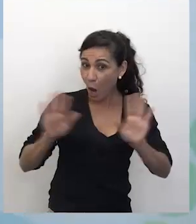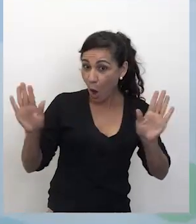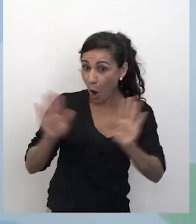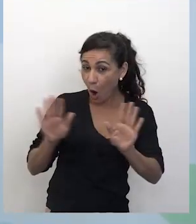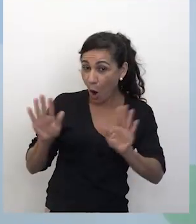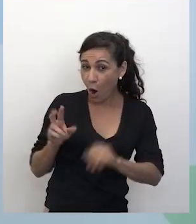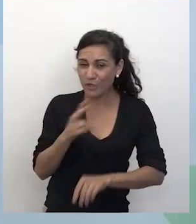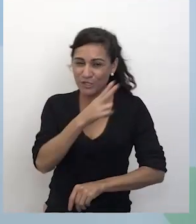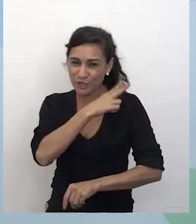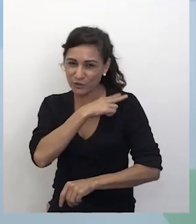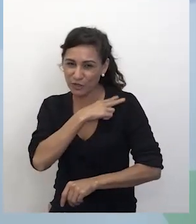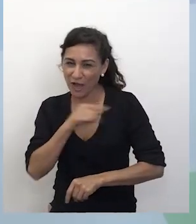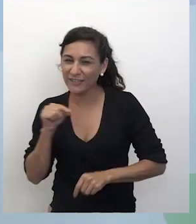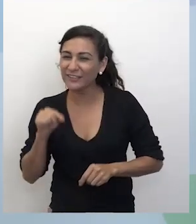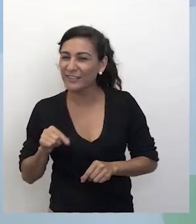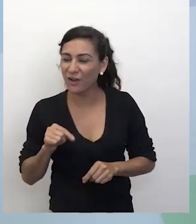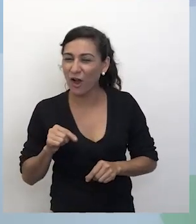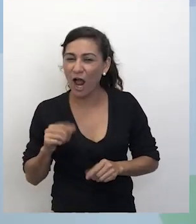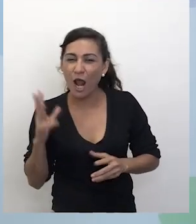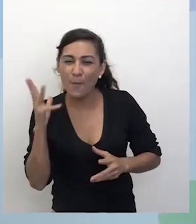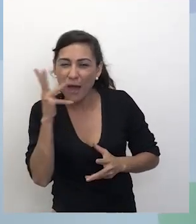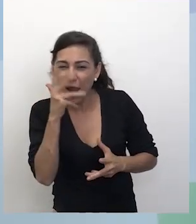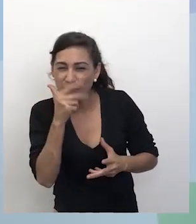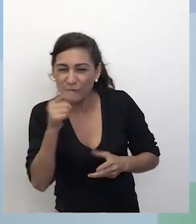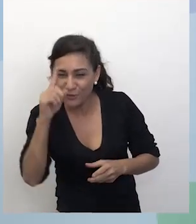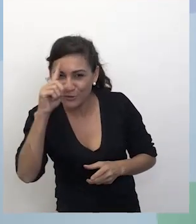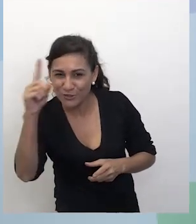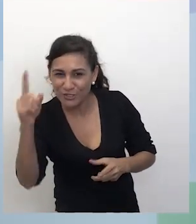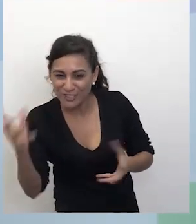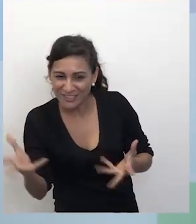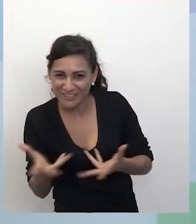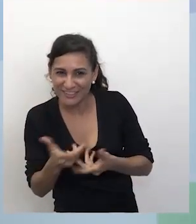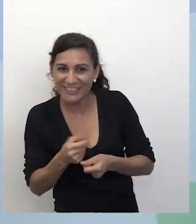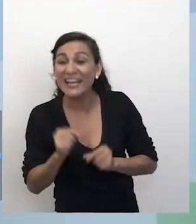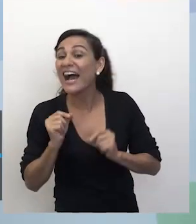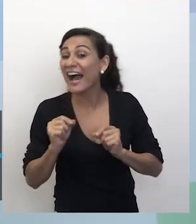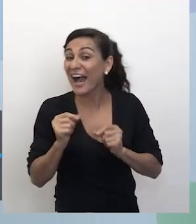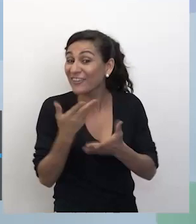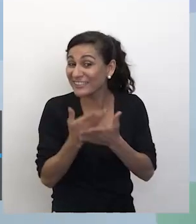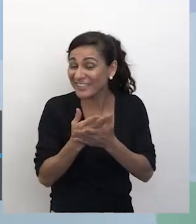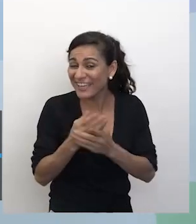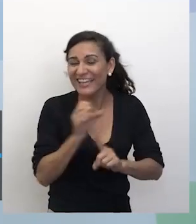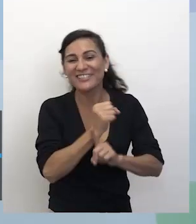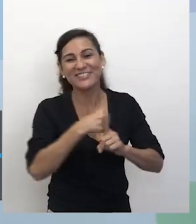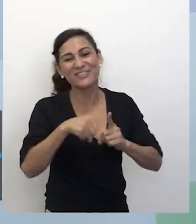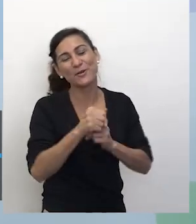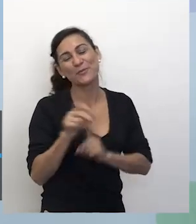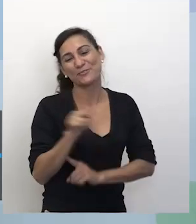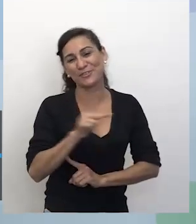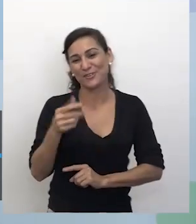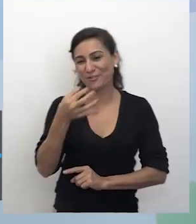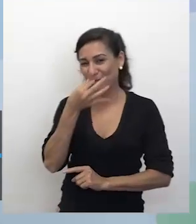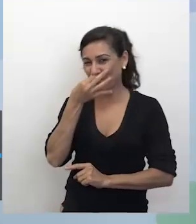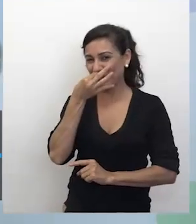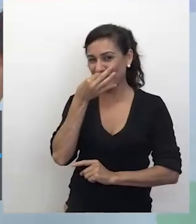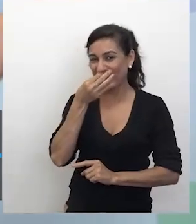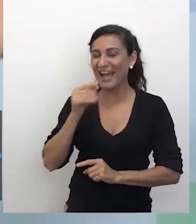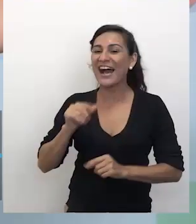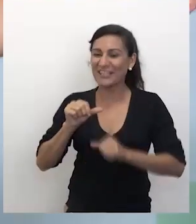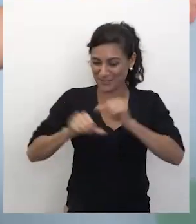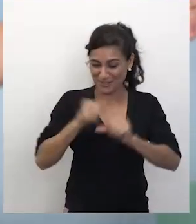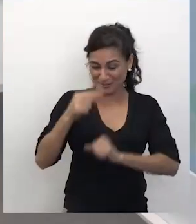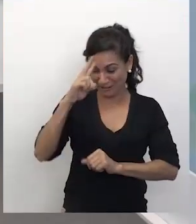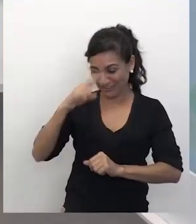Olá! Segundão aqui, Dia maravilhoso, dia maravilhoso é o quê? Dia de aula de Sociologia! Eu sou a professora Fabiana, às vezes Jennifer,